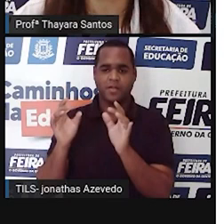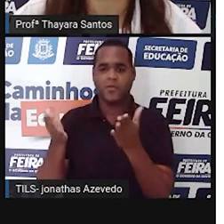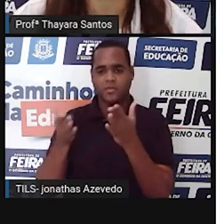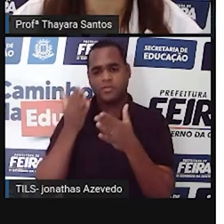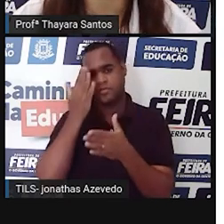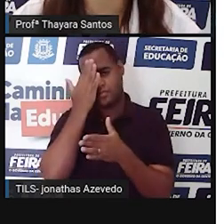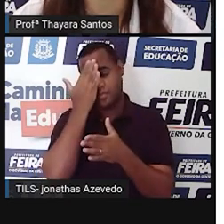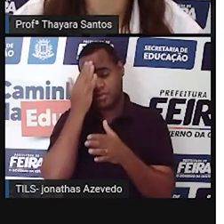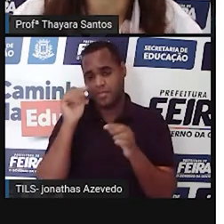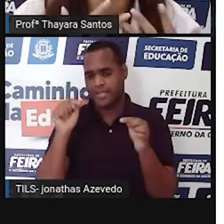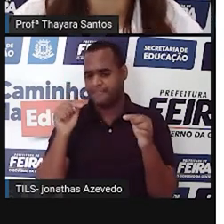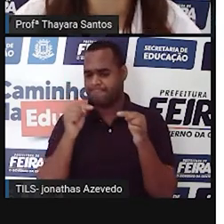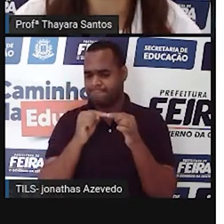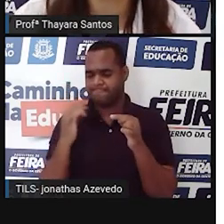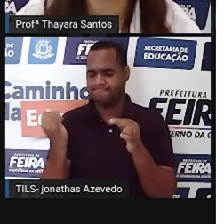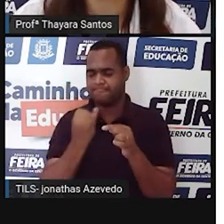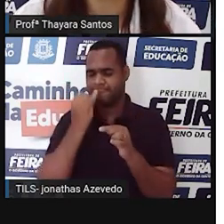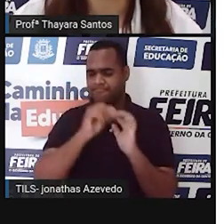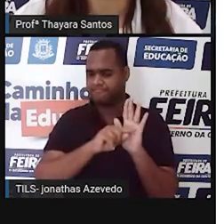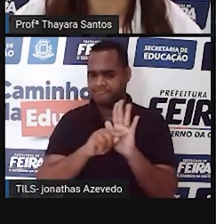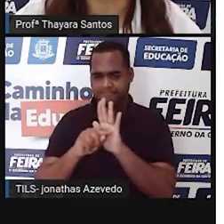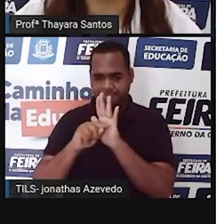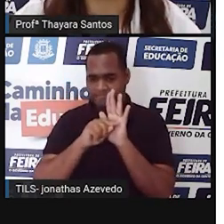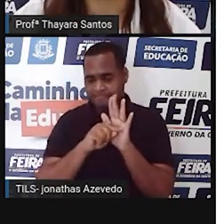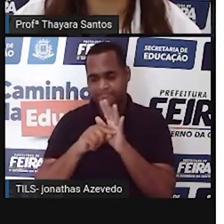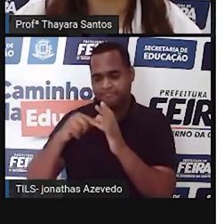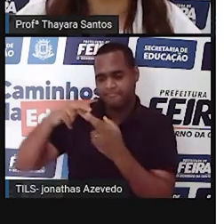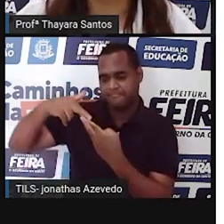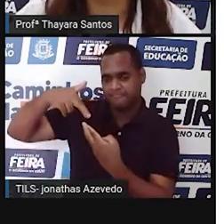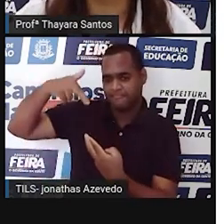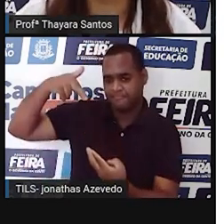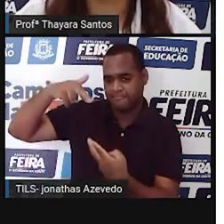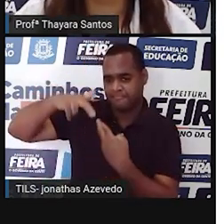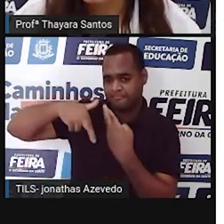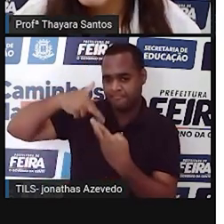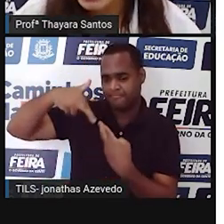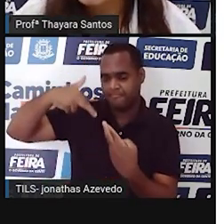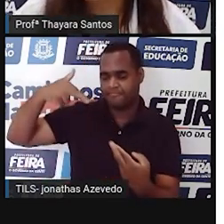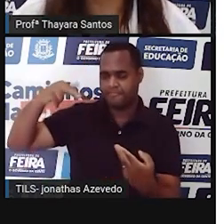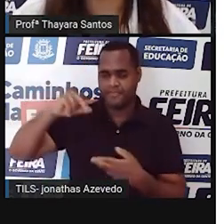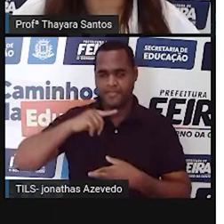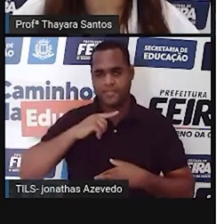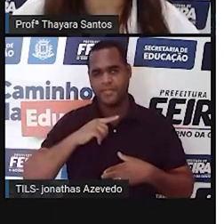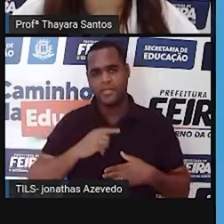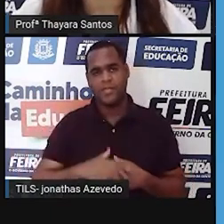gente sabe que a contribuição dela foi muito grande para a descoberta dessa molécula do DNA.